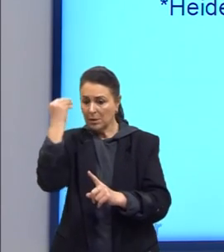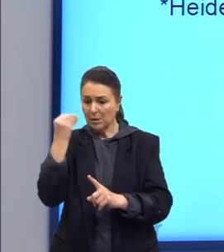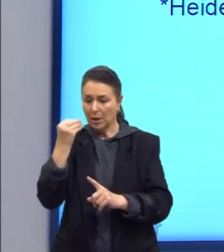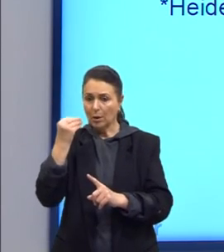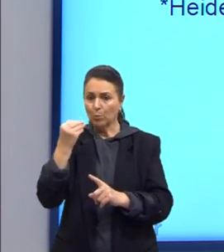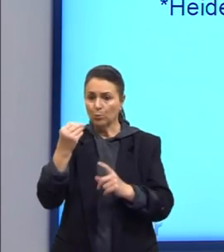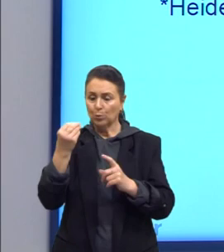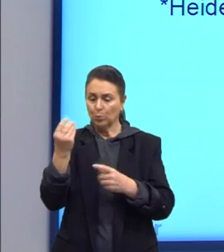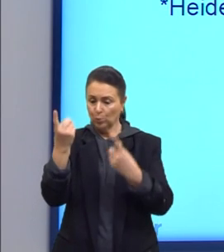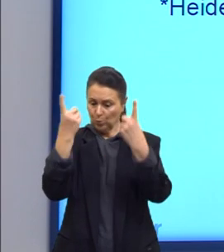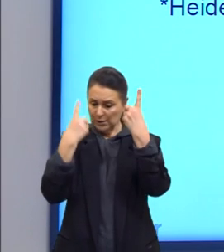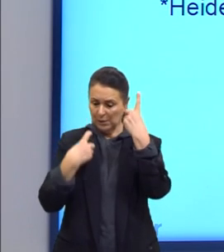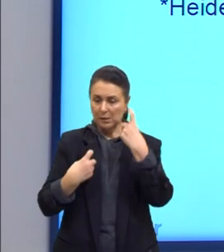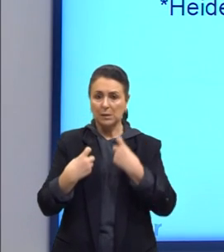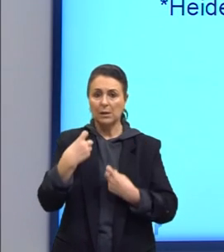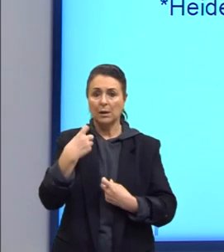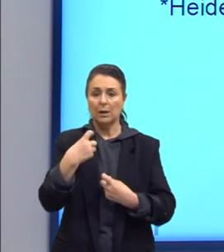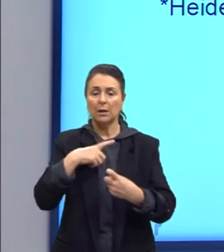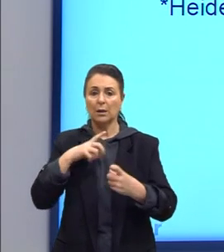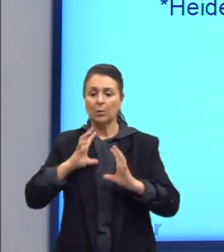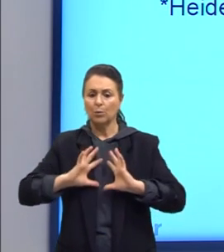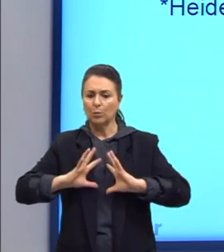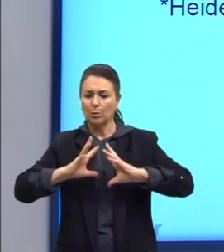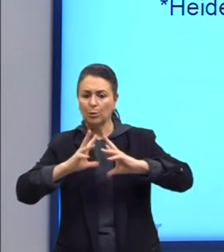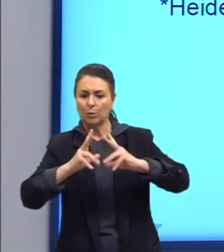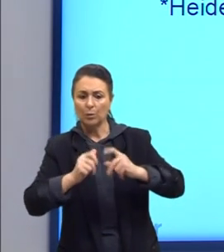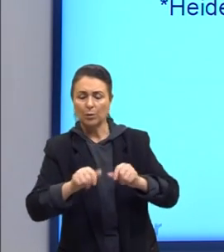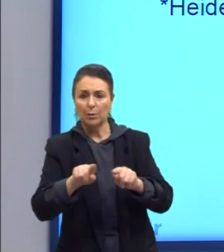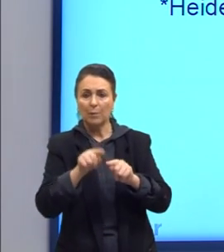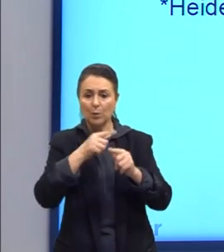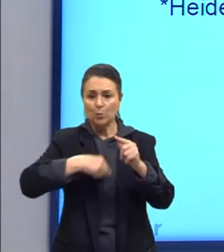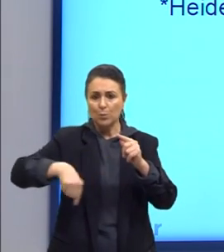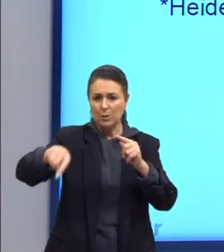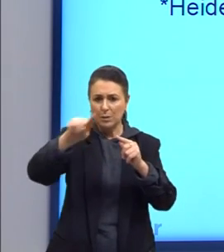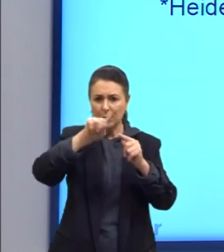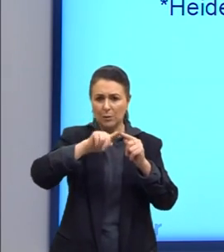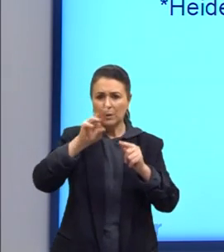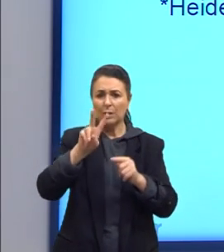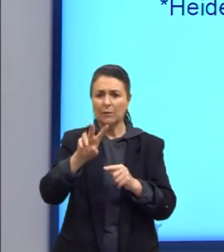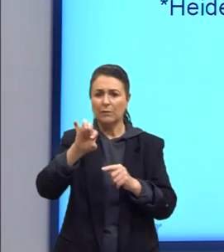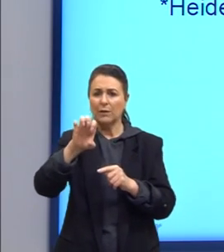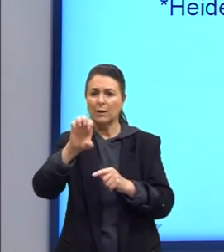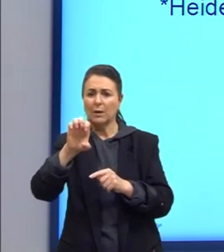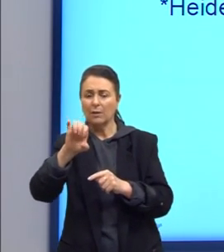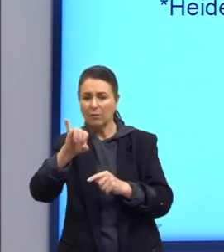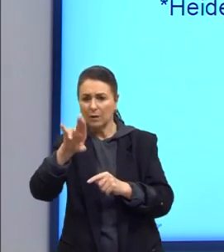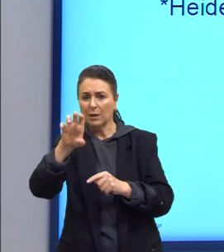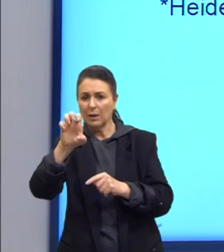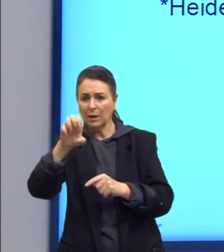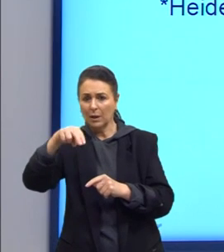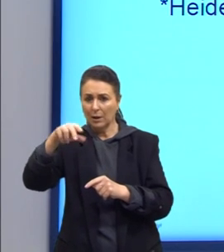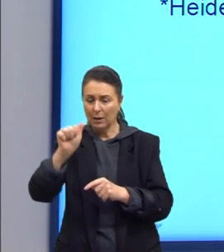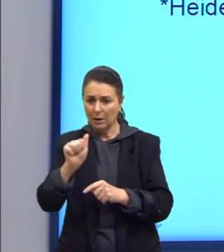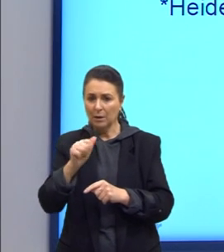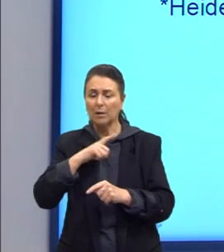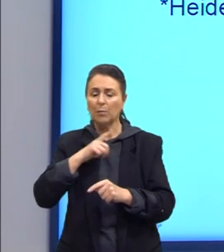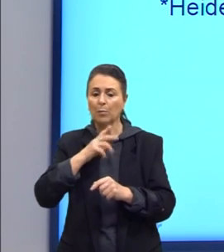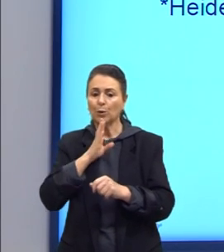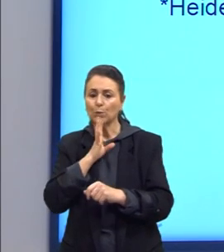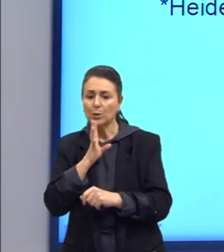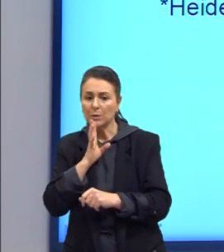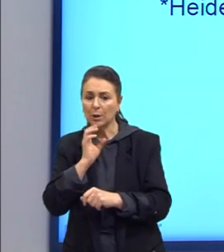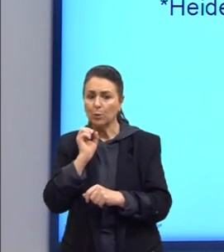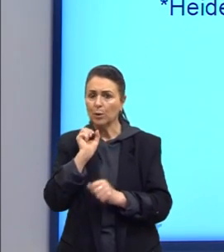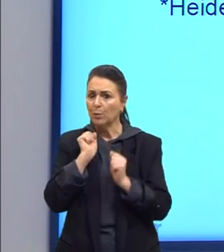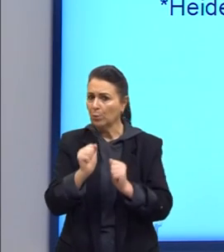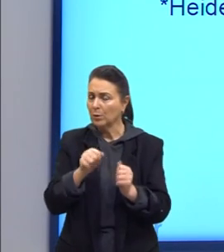Ver o mundo como uma totalidade. O círculo de Viena. Só podemos conhecer aquilo que pode ser verificado. E também,